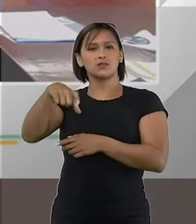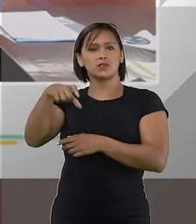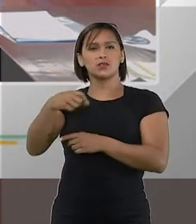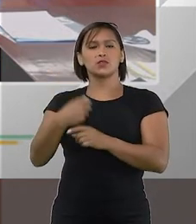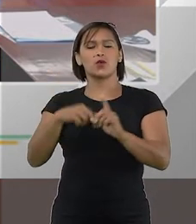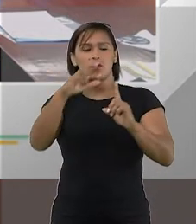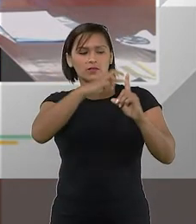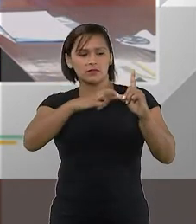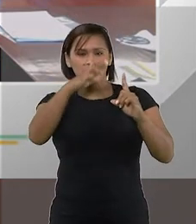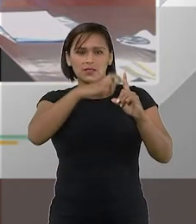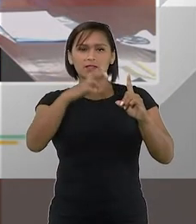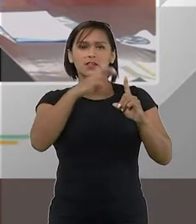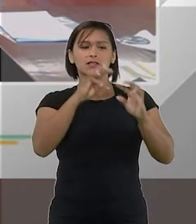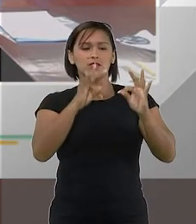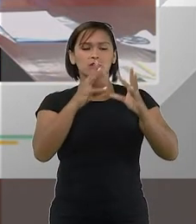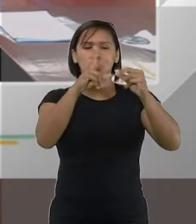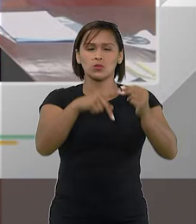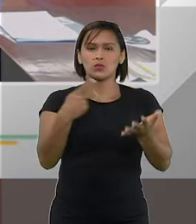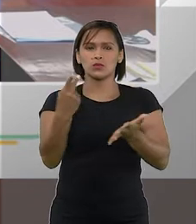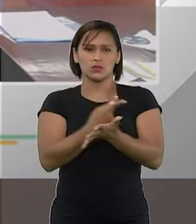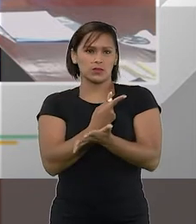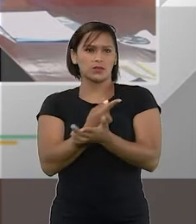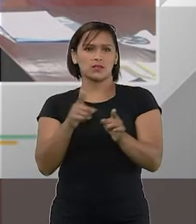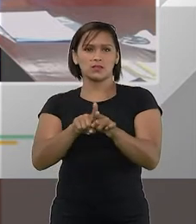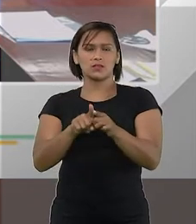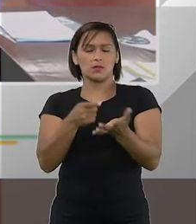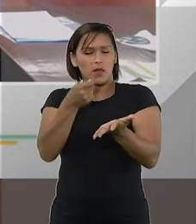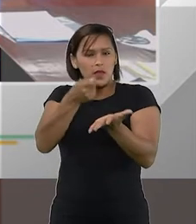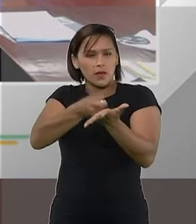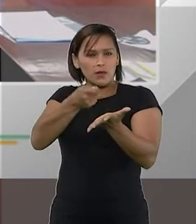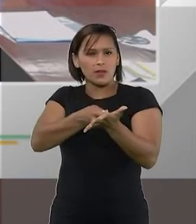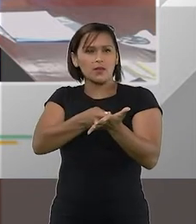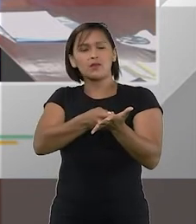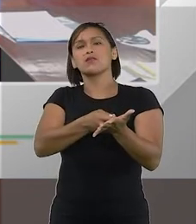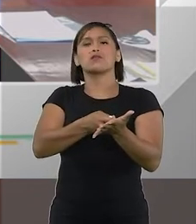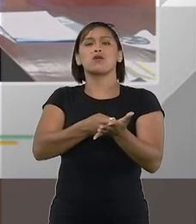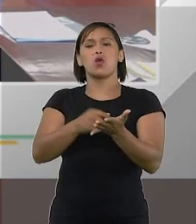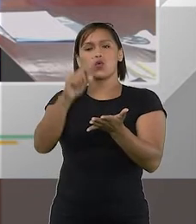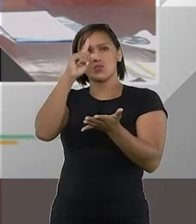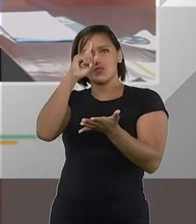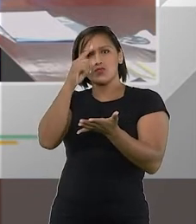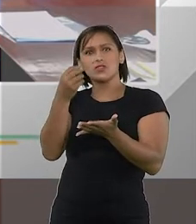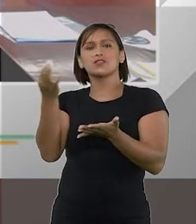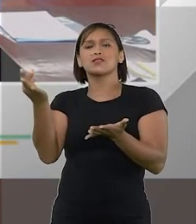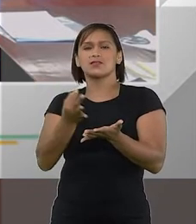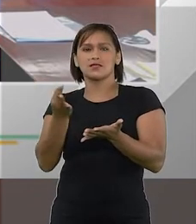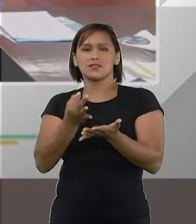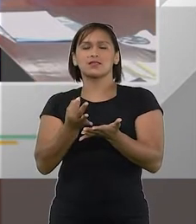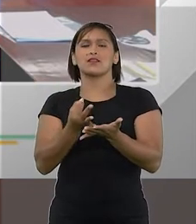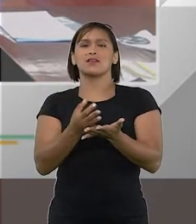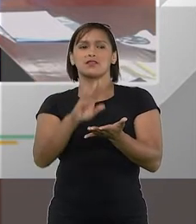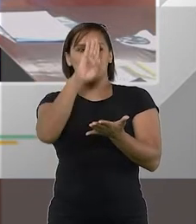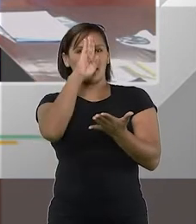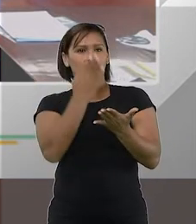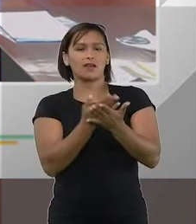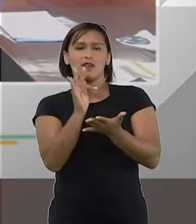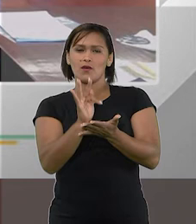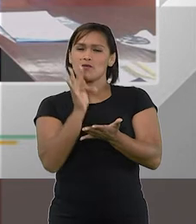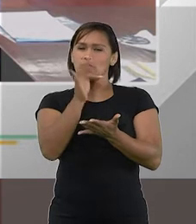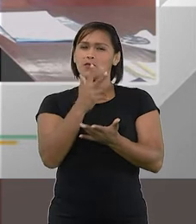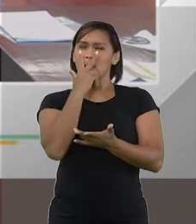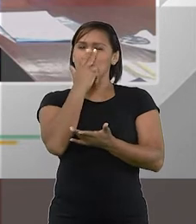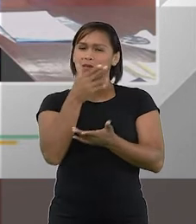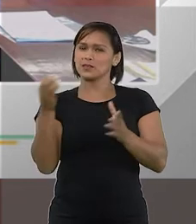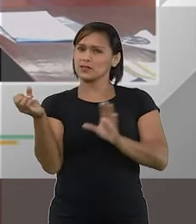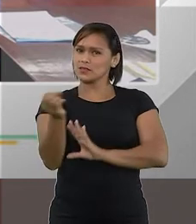e fiscalizar o seu cumprimento com rigor, com assiduidade, com perseverança, me parece que estas